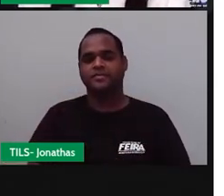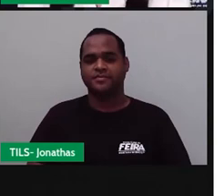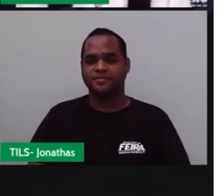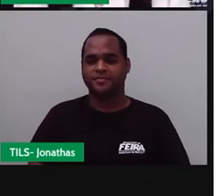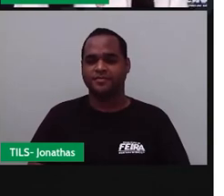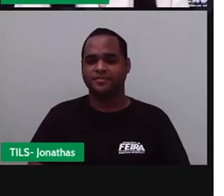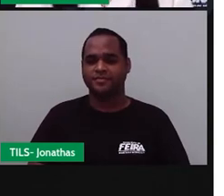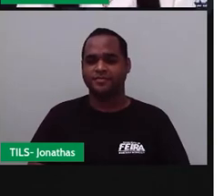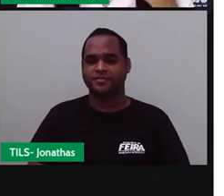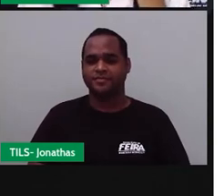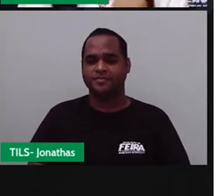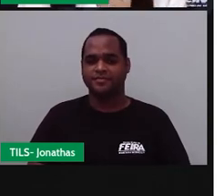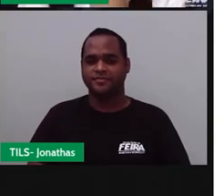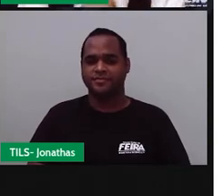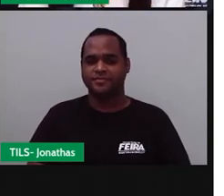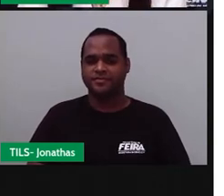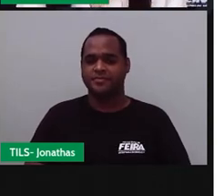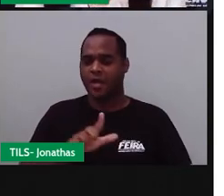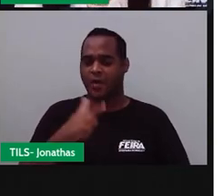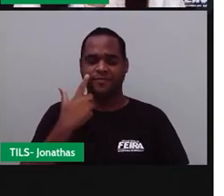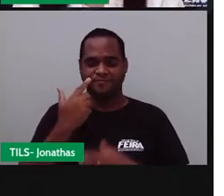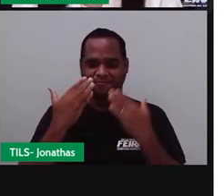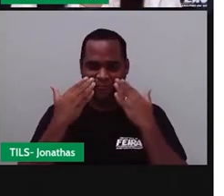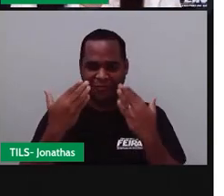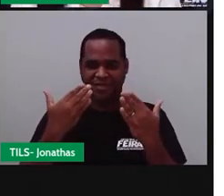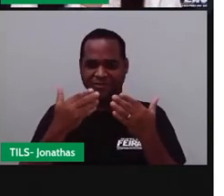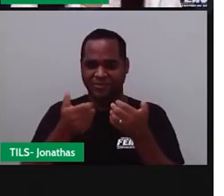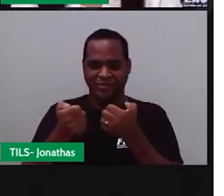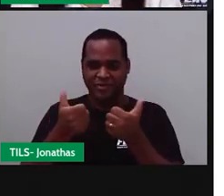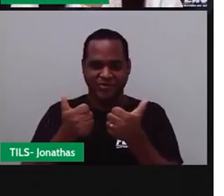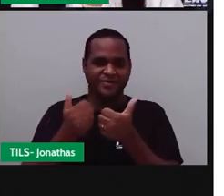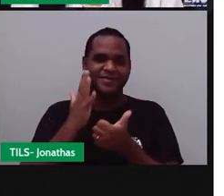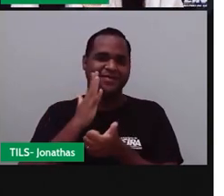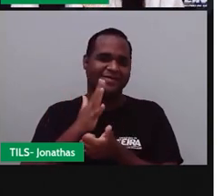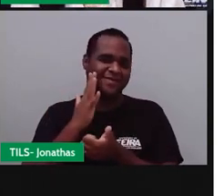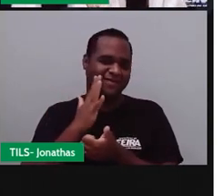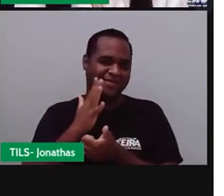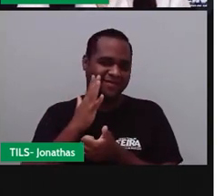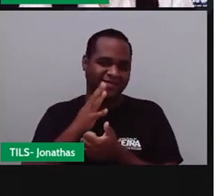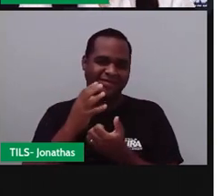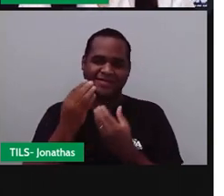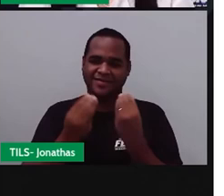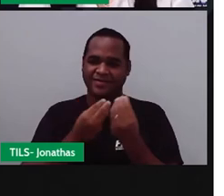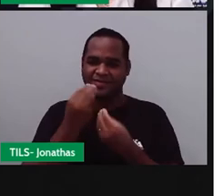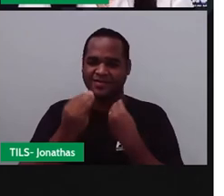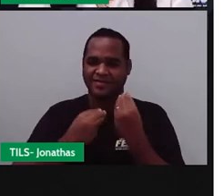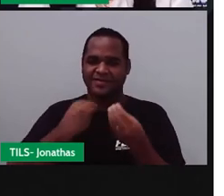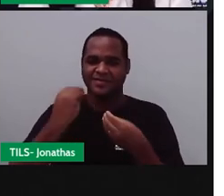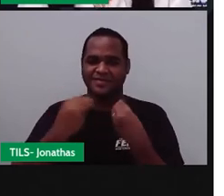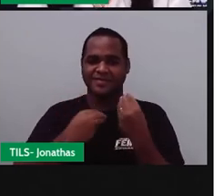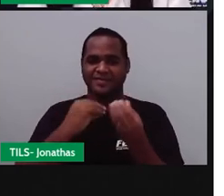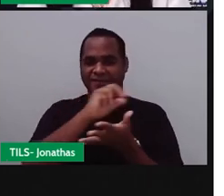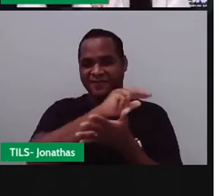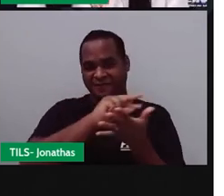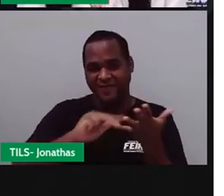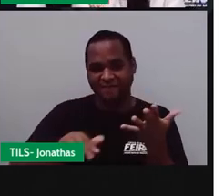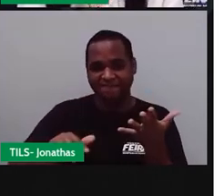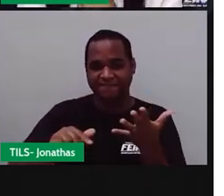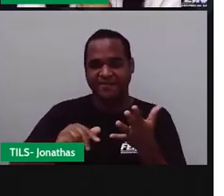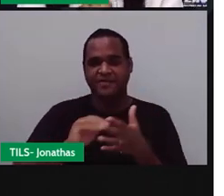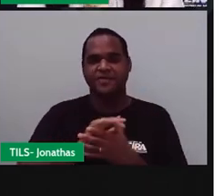Agora, eu vou mostrar um joguinho muito legal pra vocês. Um jogo sobre diversidade.